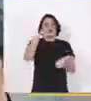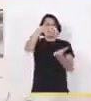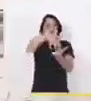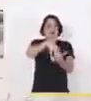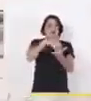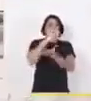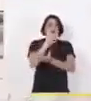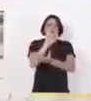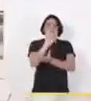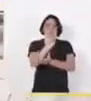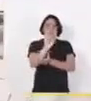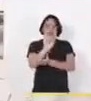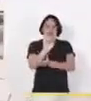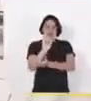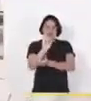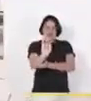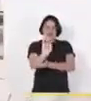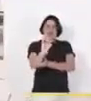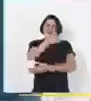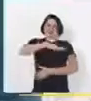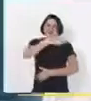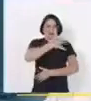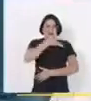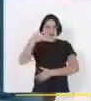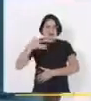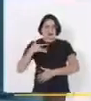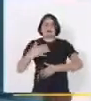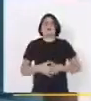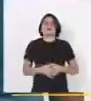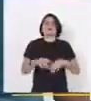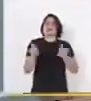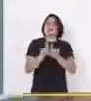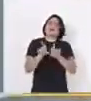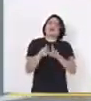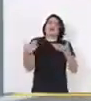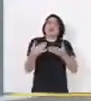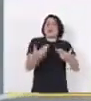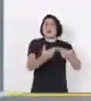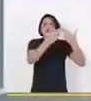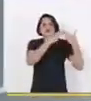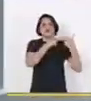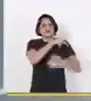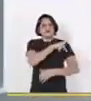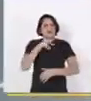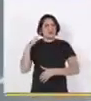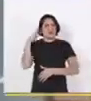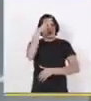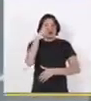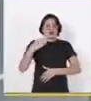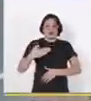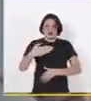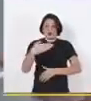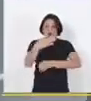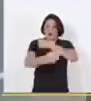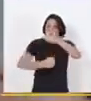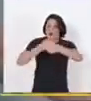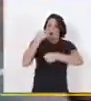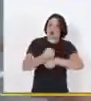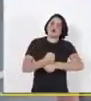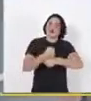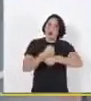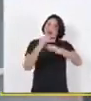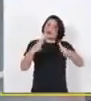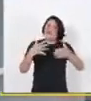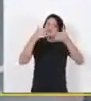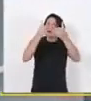Distrito de Saúde Indígena. E nós temos agora o compromisso do nosso presidente, nos próximos anos, ainda mais, fortalecer, ampliar